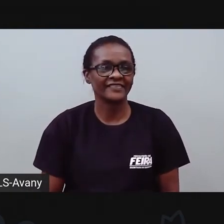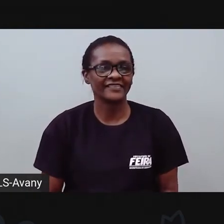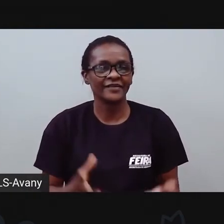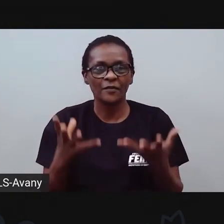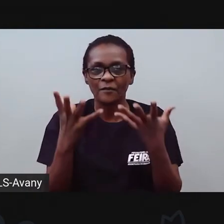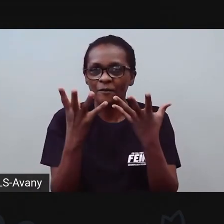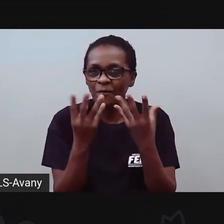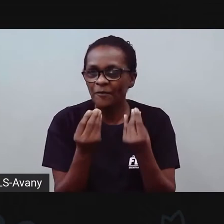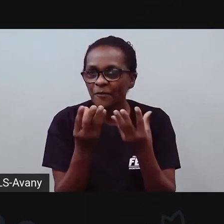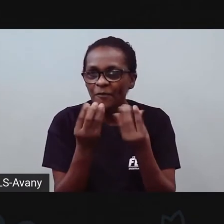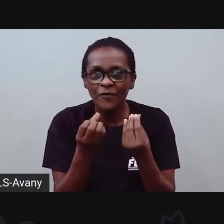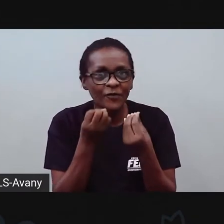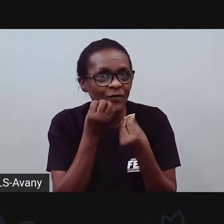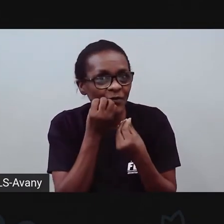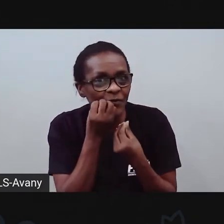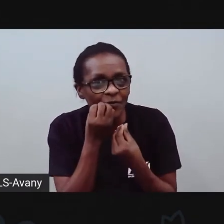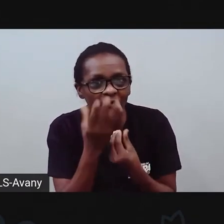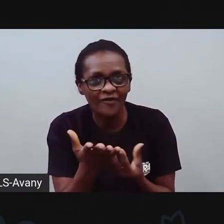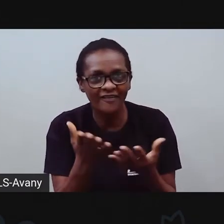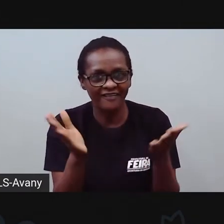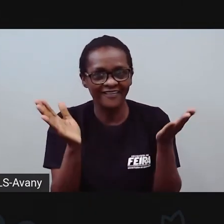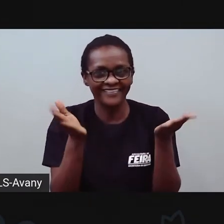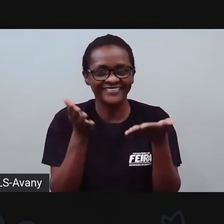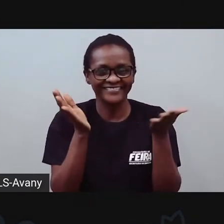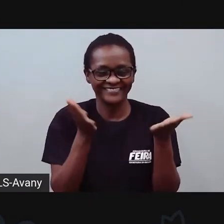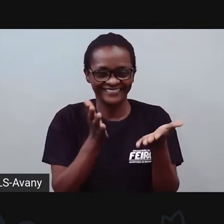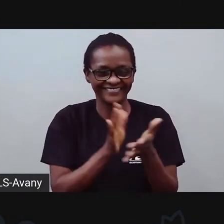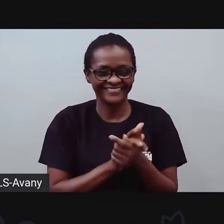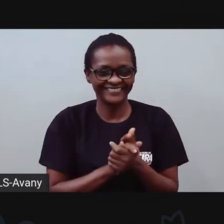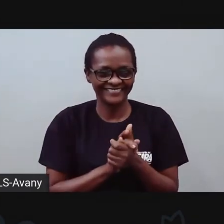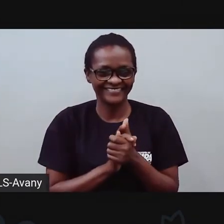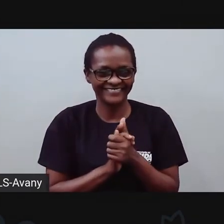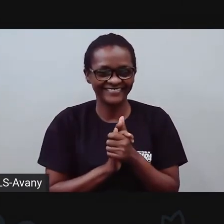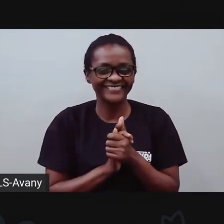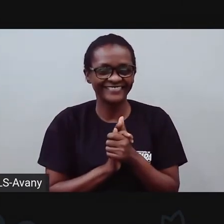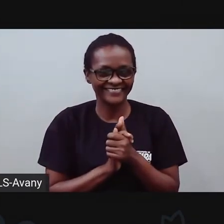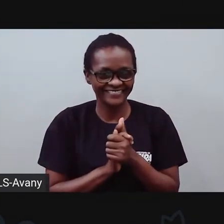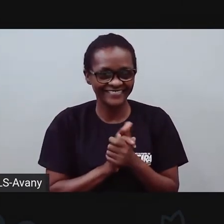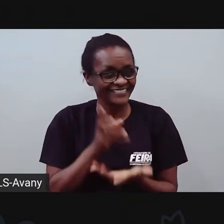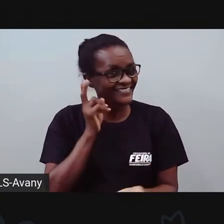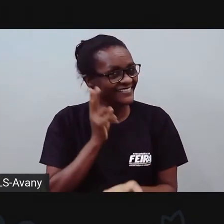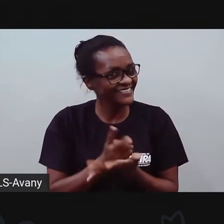como a de sempre, gente, maravilhosa! As nossas aulas são sempre o quê?